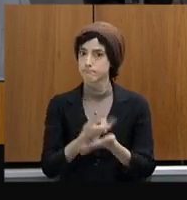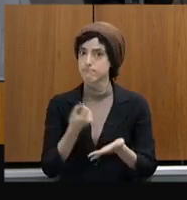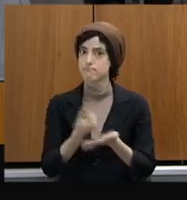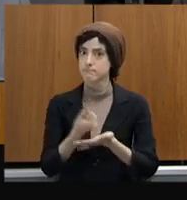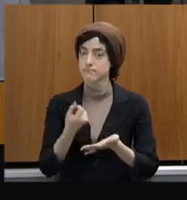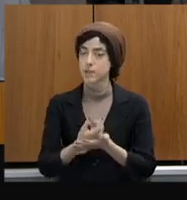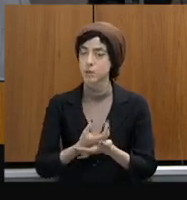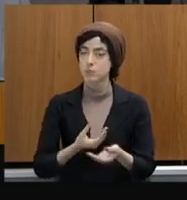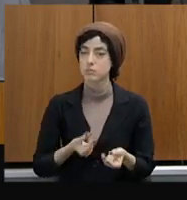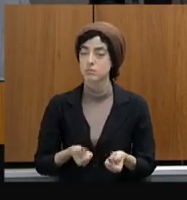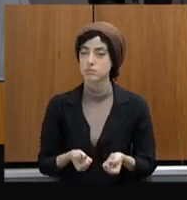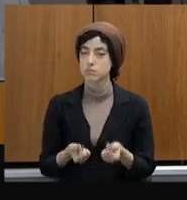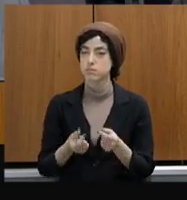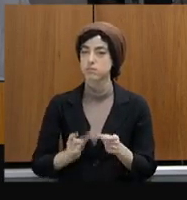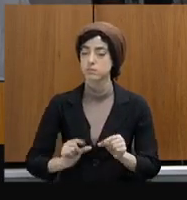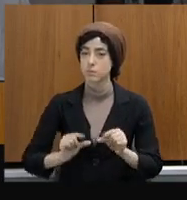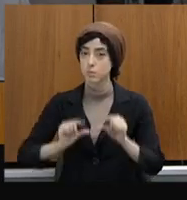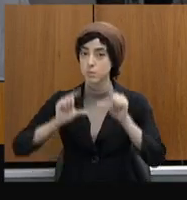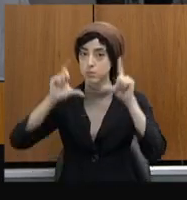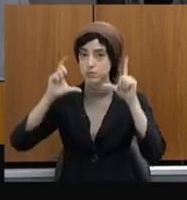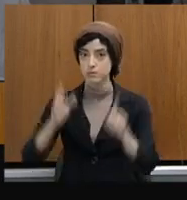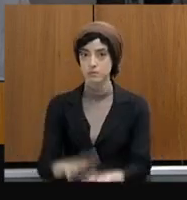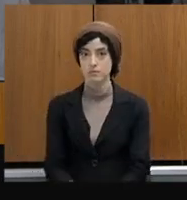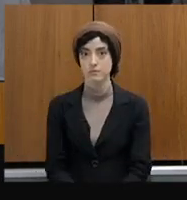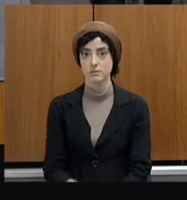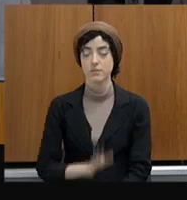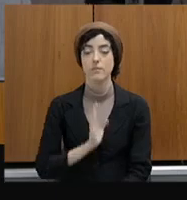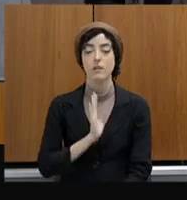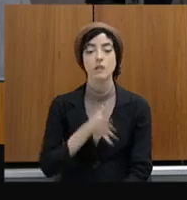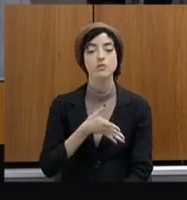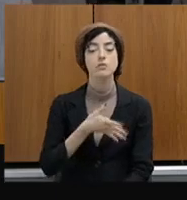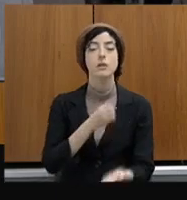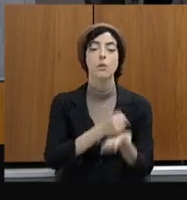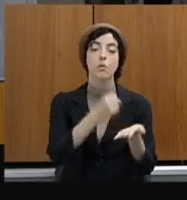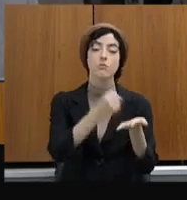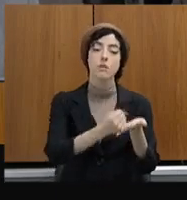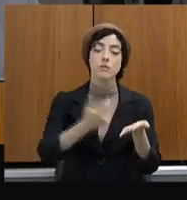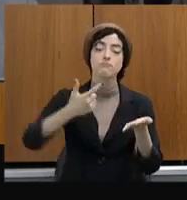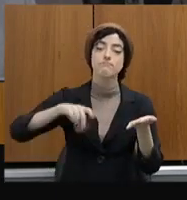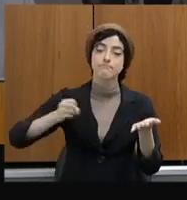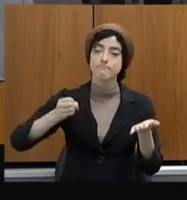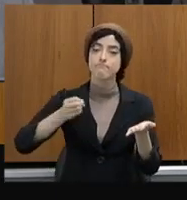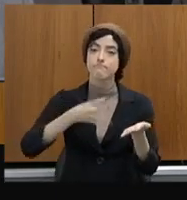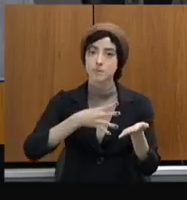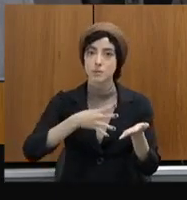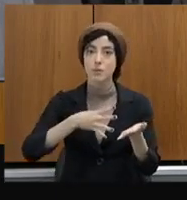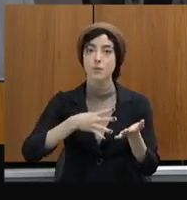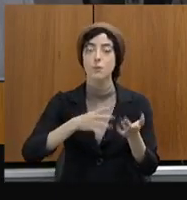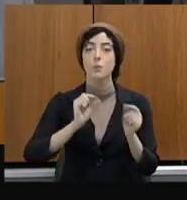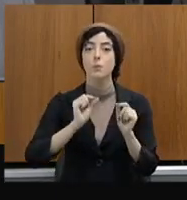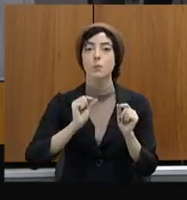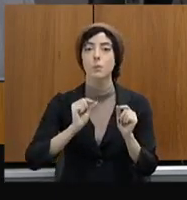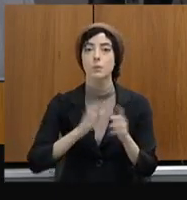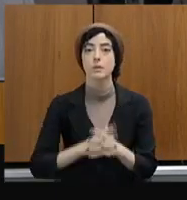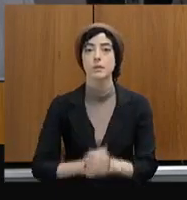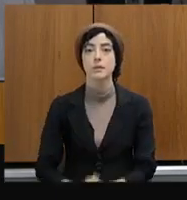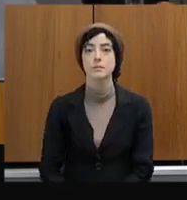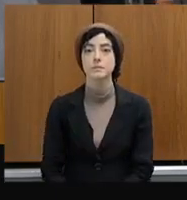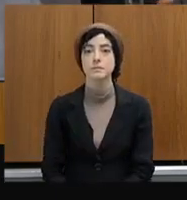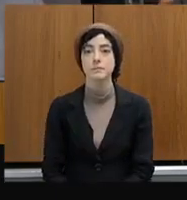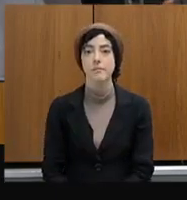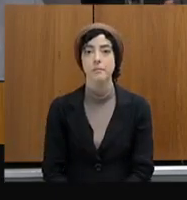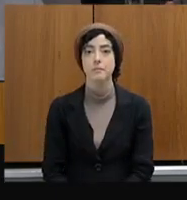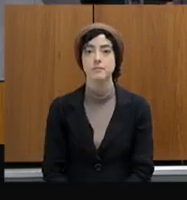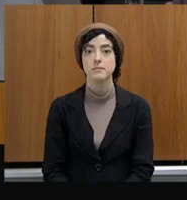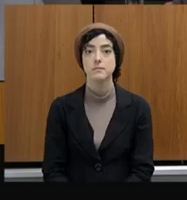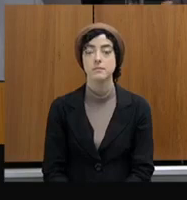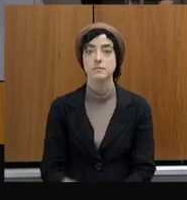realizadas, fizemos uma renovação de um contrato de palio e quente para Duster, isso